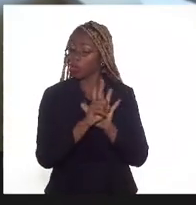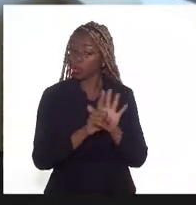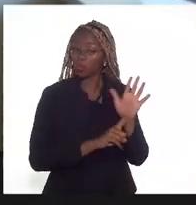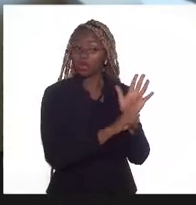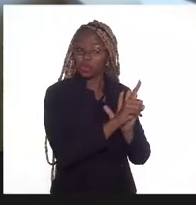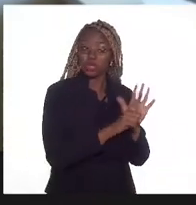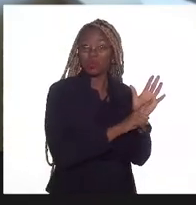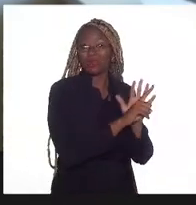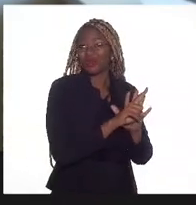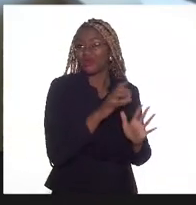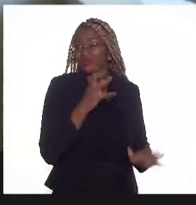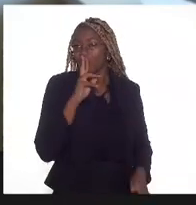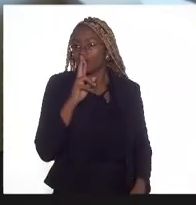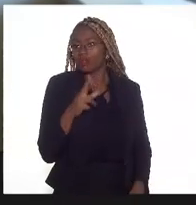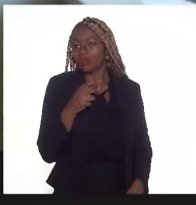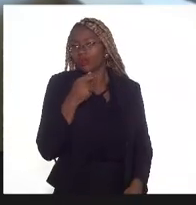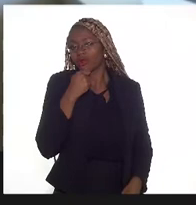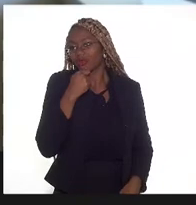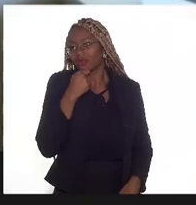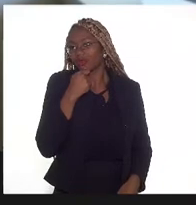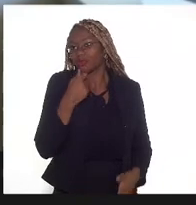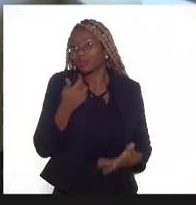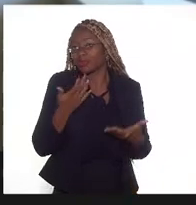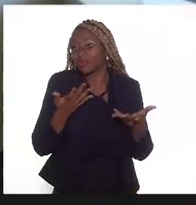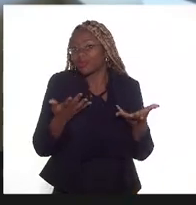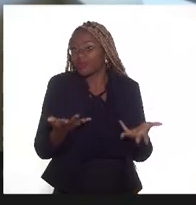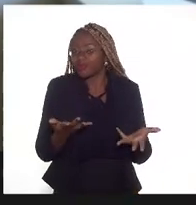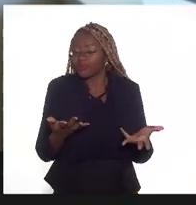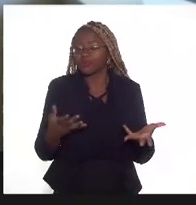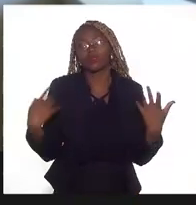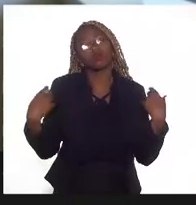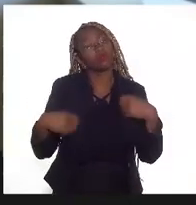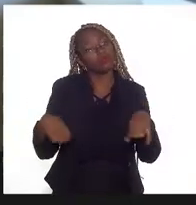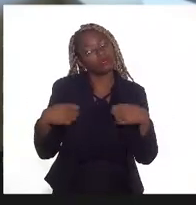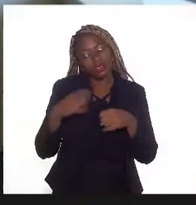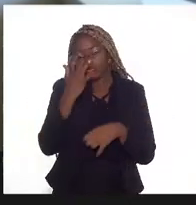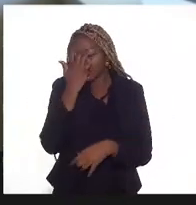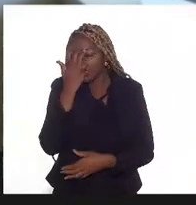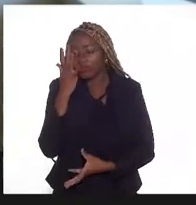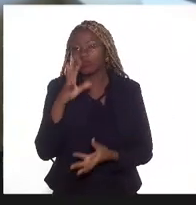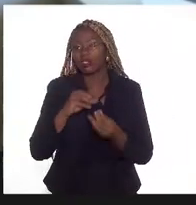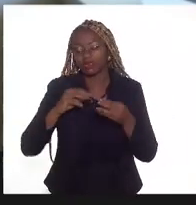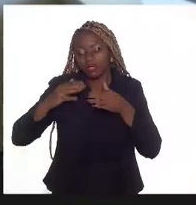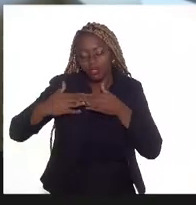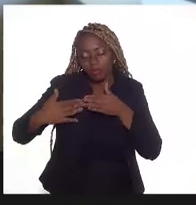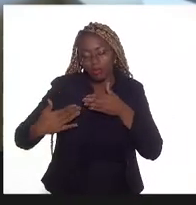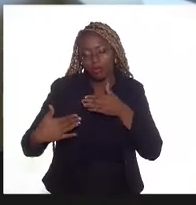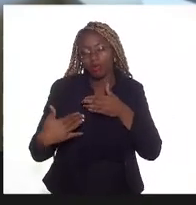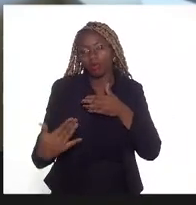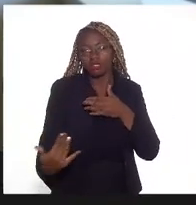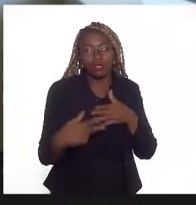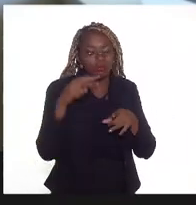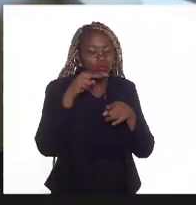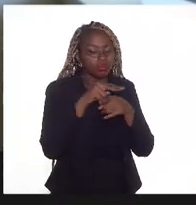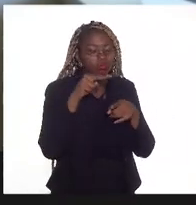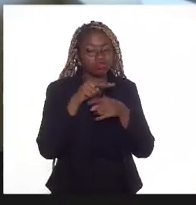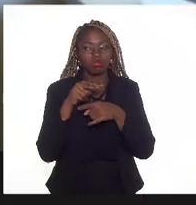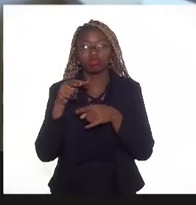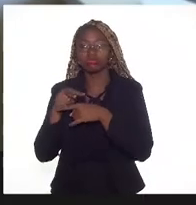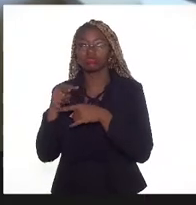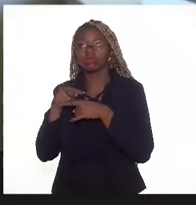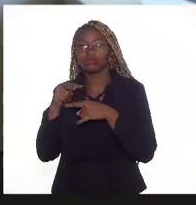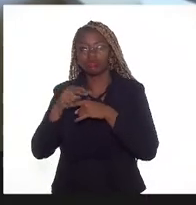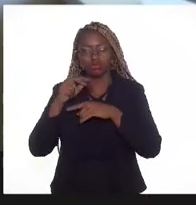resposta. E facilitaria muito, em todo o processo de fiscalização, de